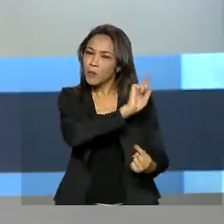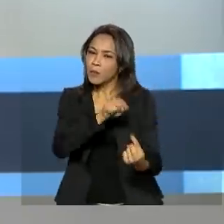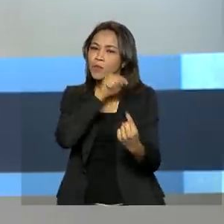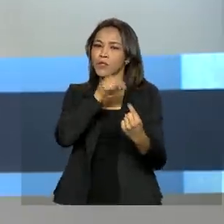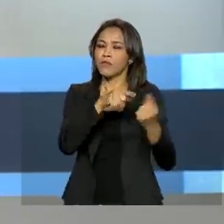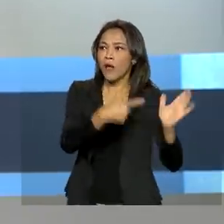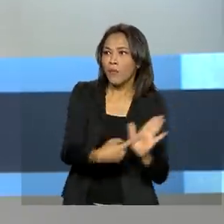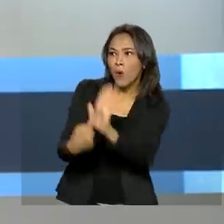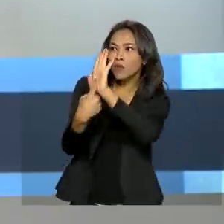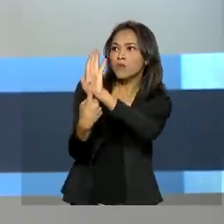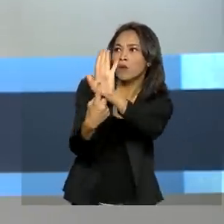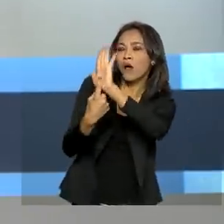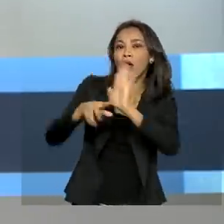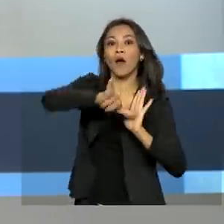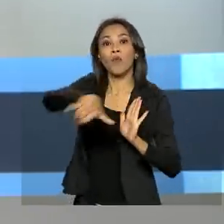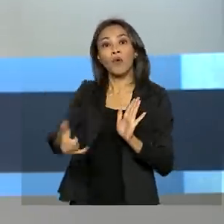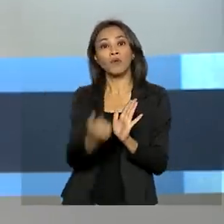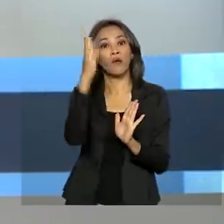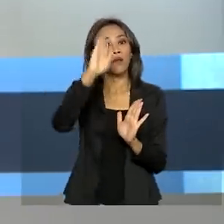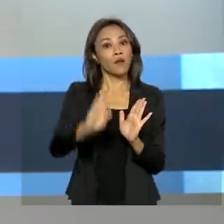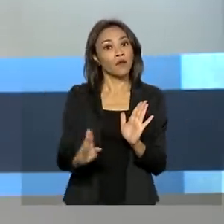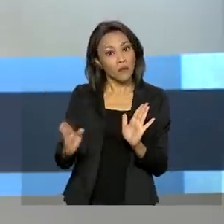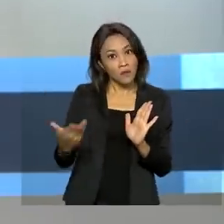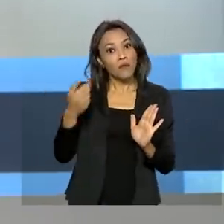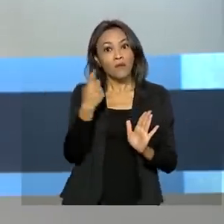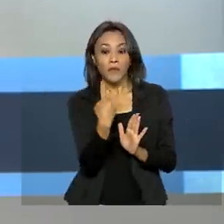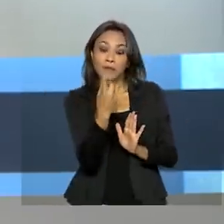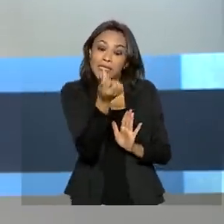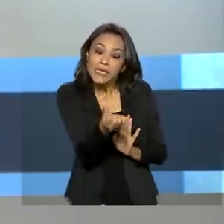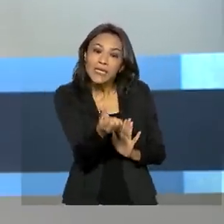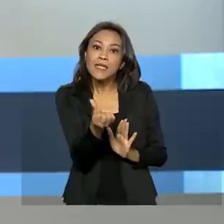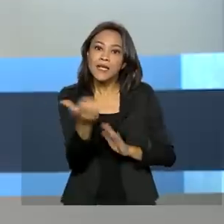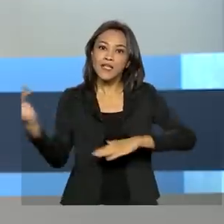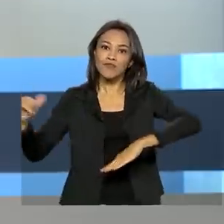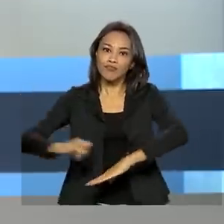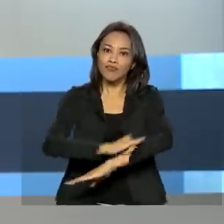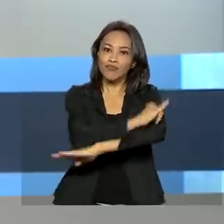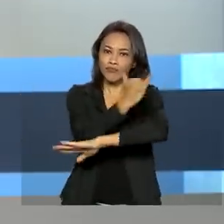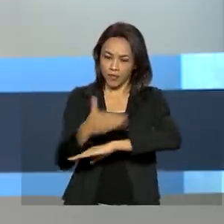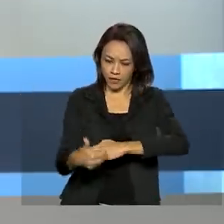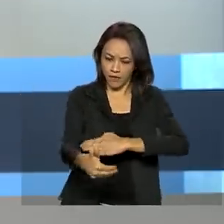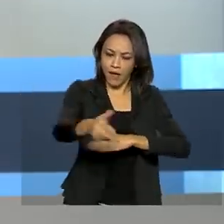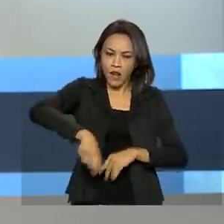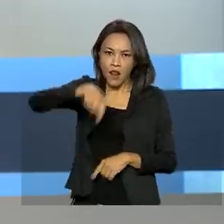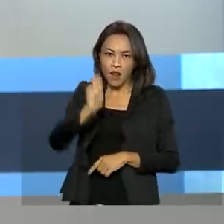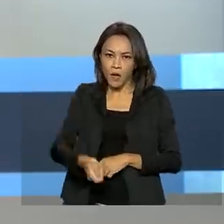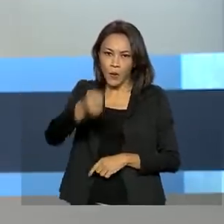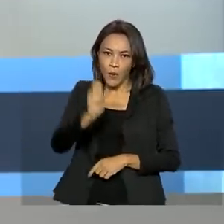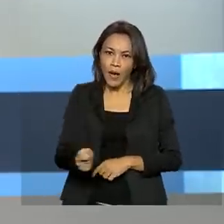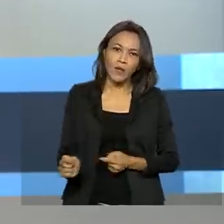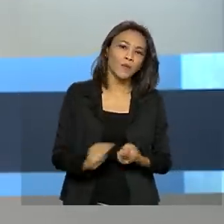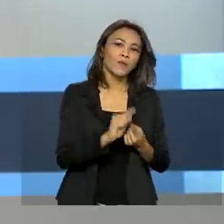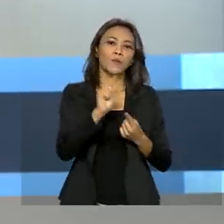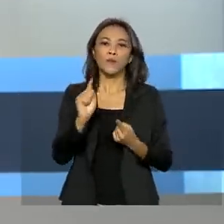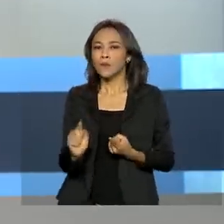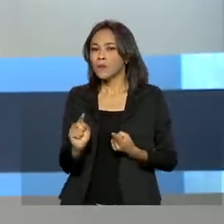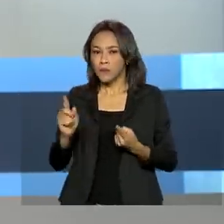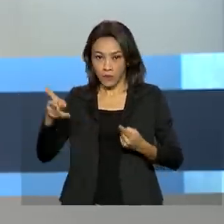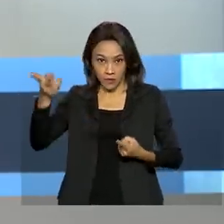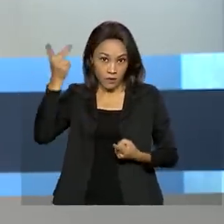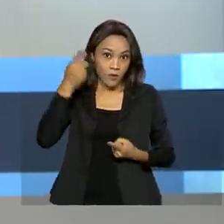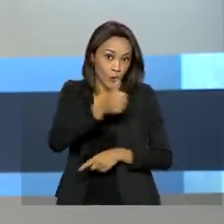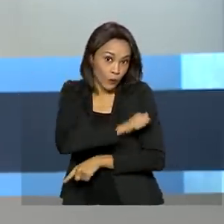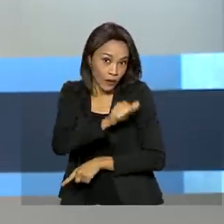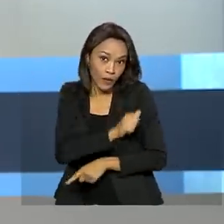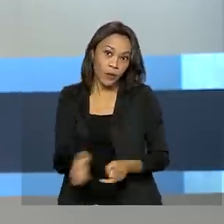as oportunidades no Brasil, como os 16 aeroportos que devem ser leiloados no ano que vem, entre eles Santos Dumont, no Rio de